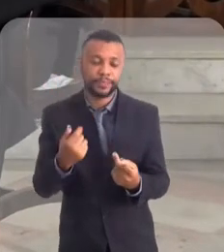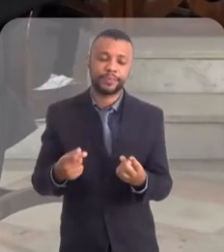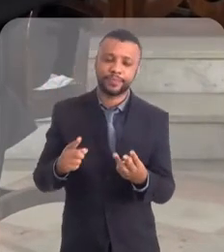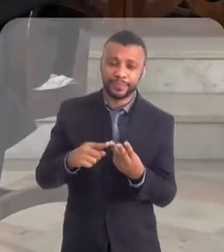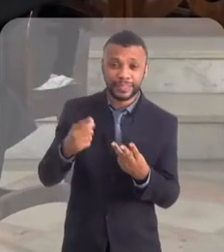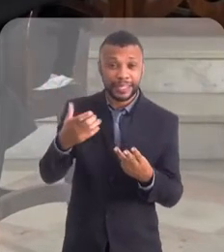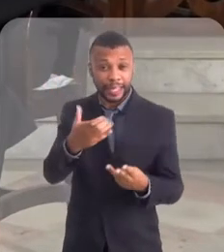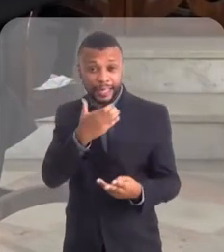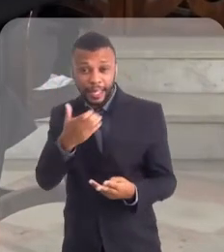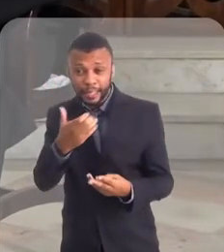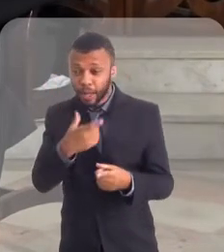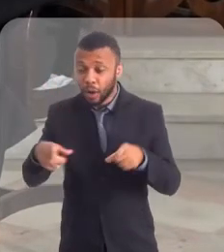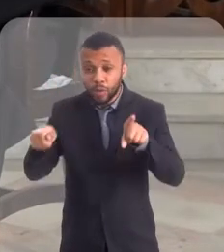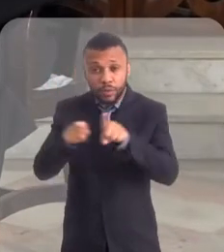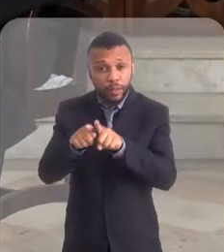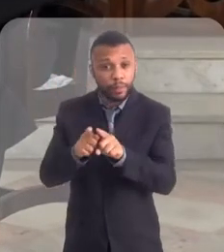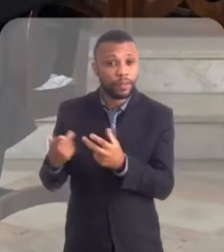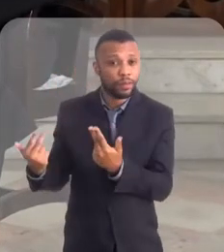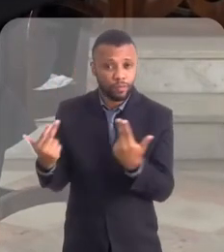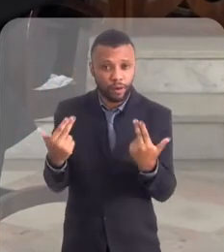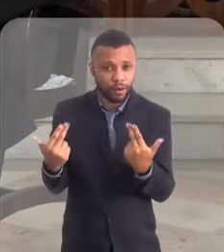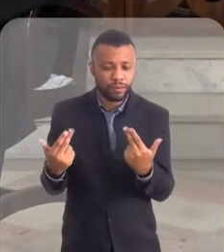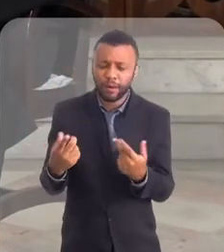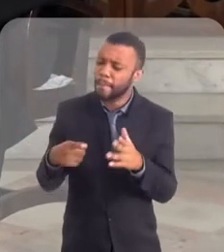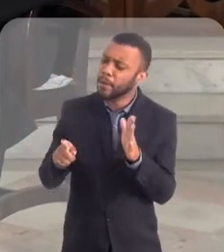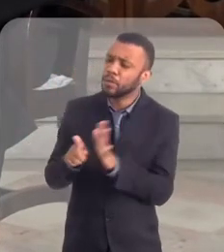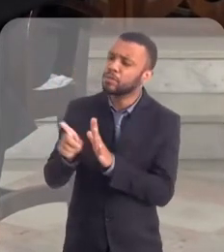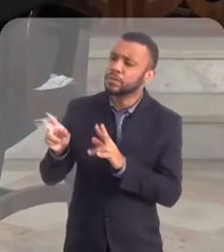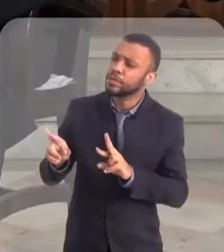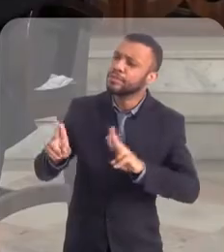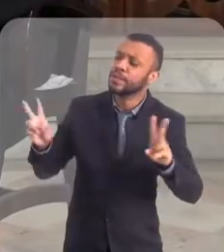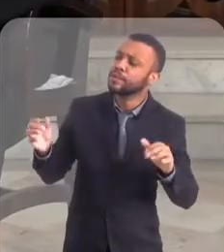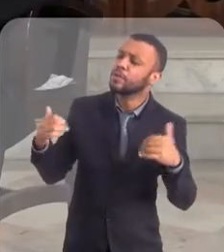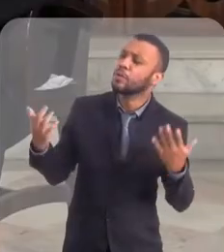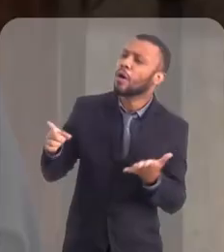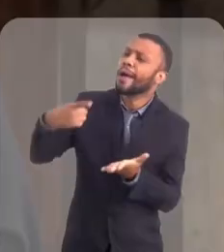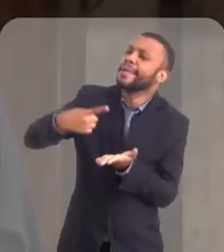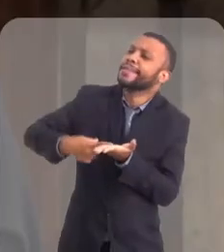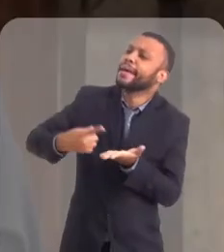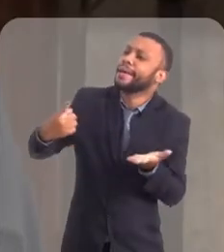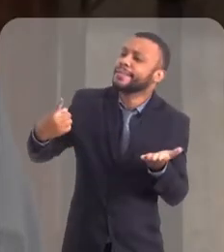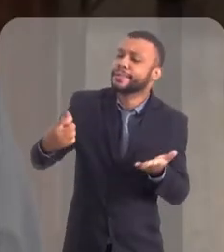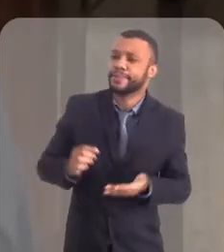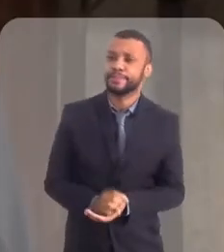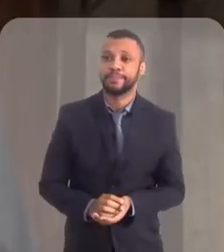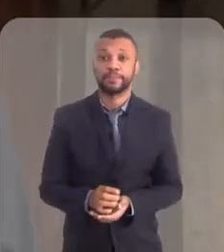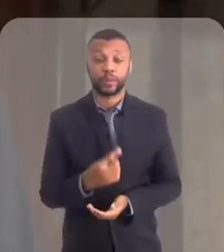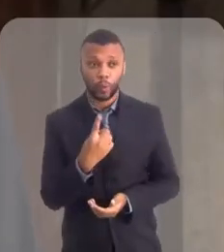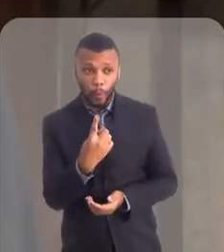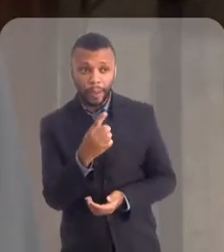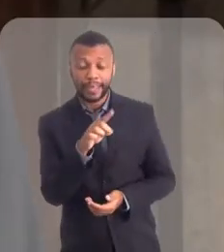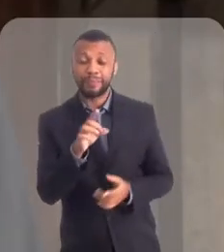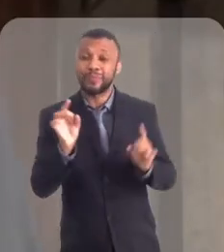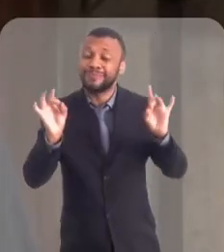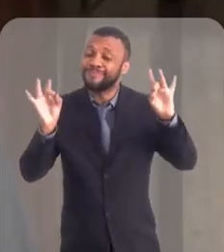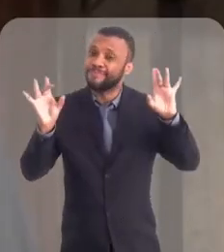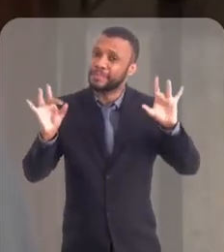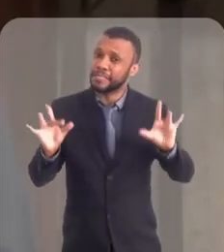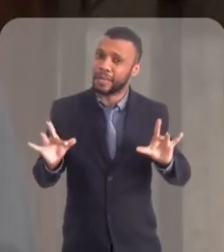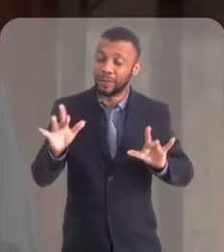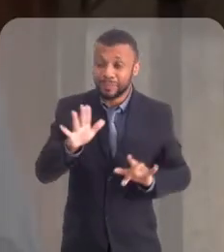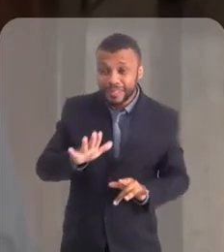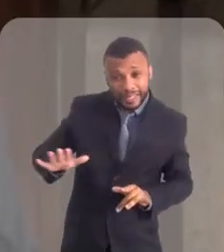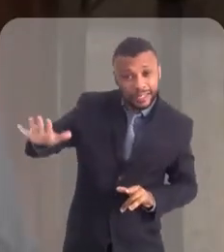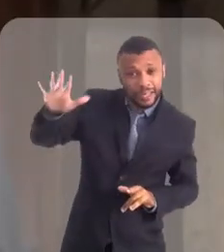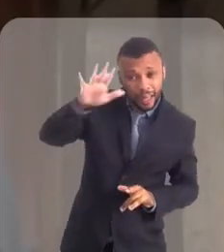A Páscoa também. Natal também. Natal também. Qual é a data diferente? Tá, vamos lá. Uma que é muito